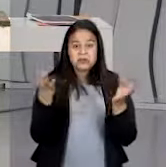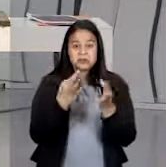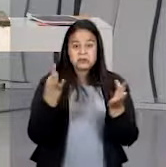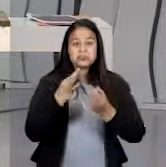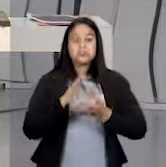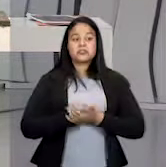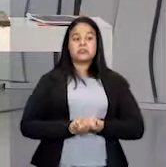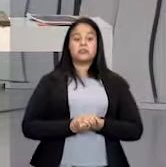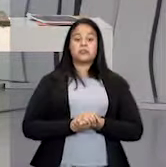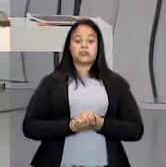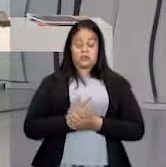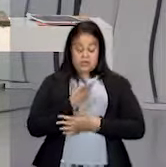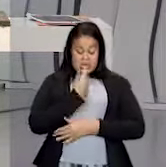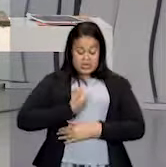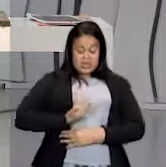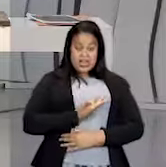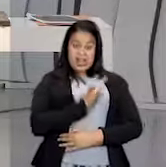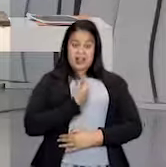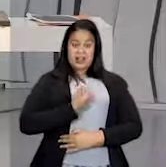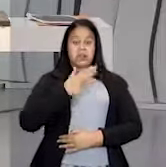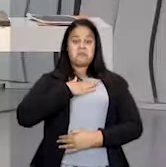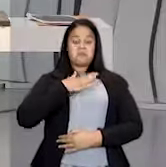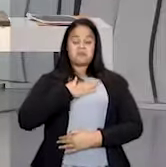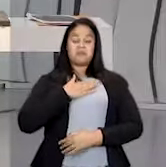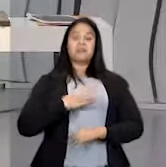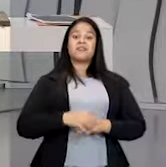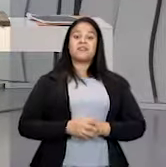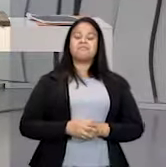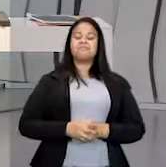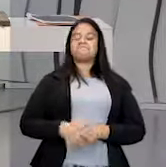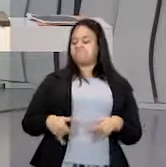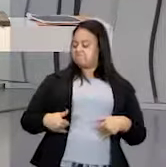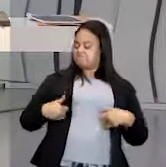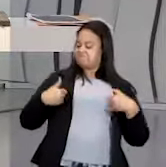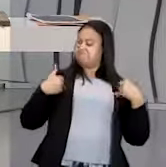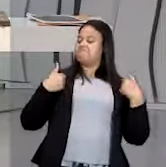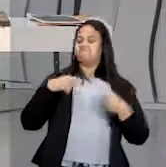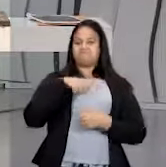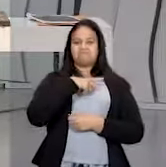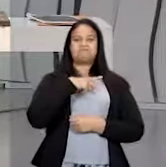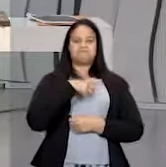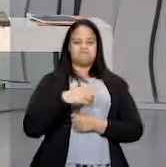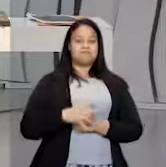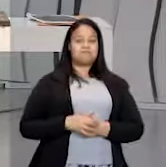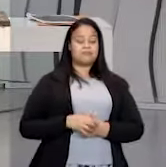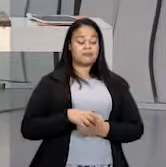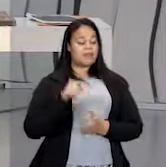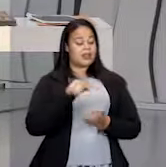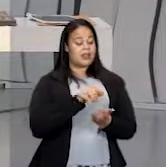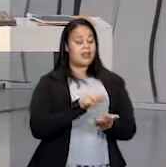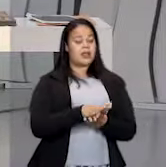Comecei a vender estampas de camiseta com os meus próprios desenhos. Ai, que orgulho! Lá no petzinho de vocês,